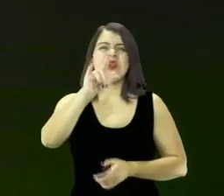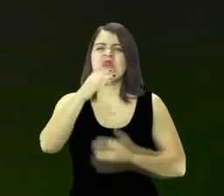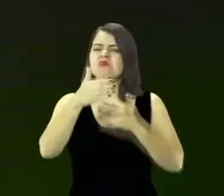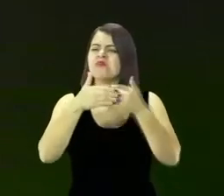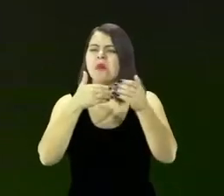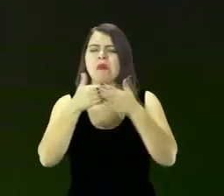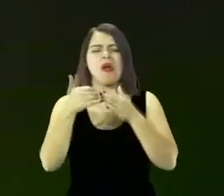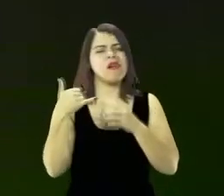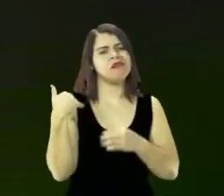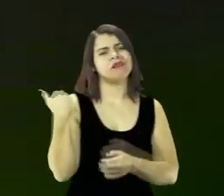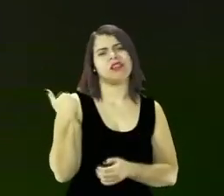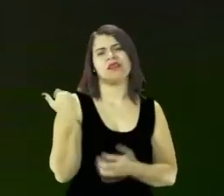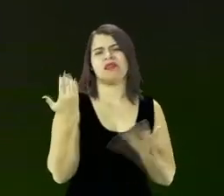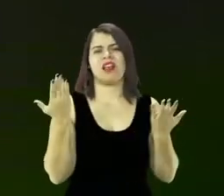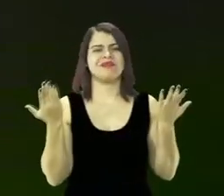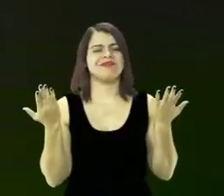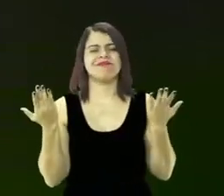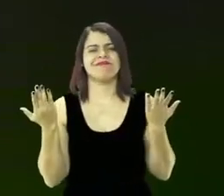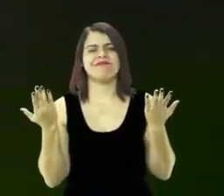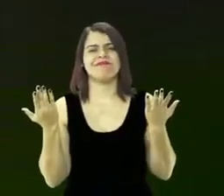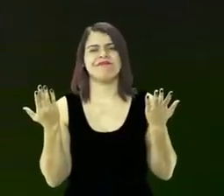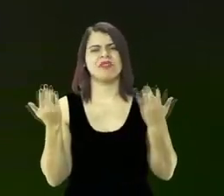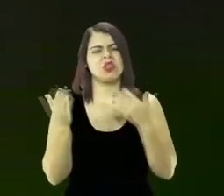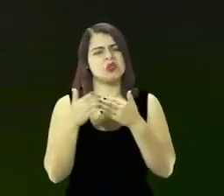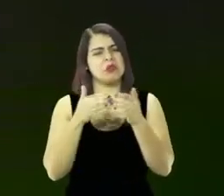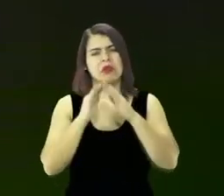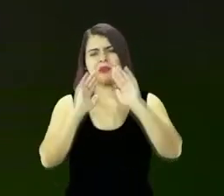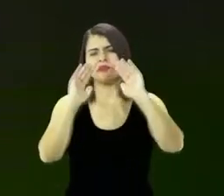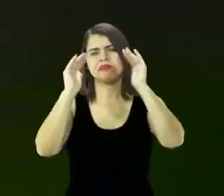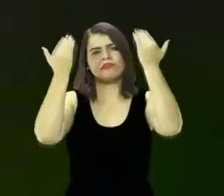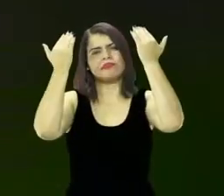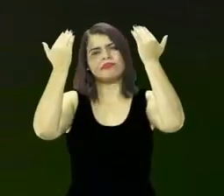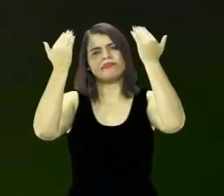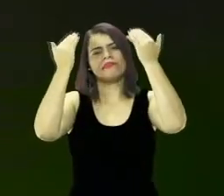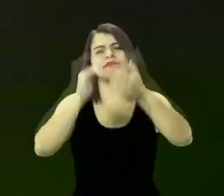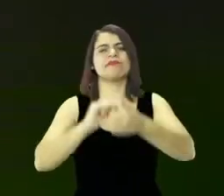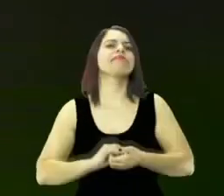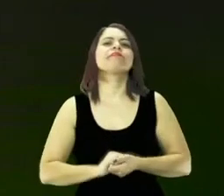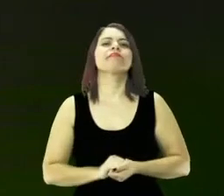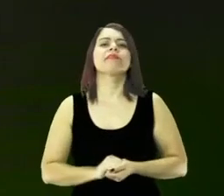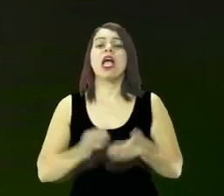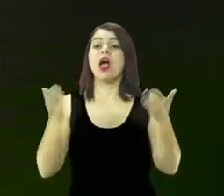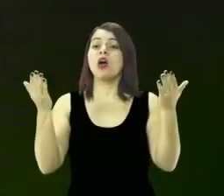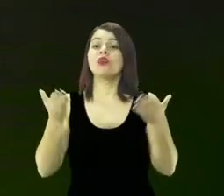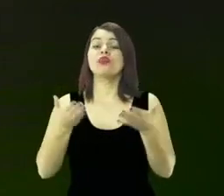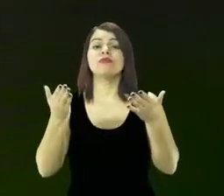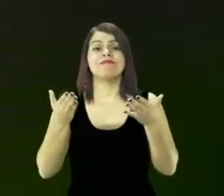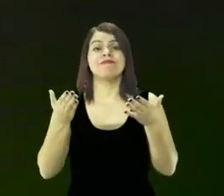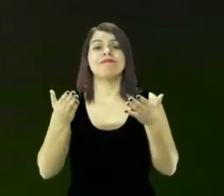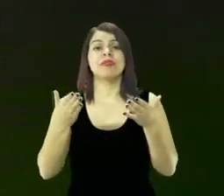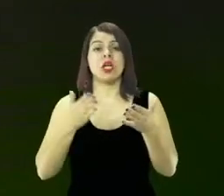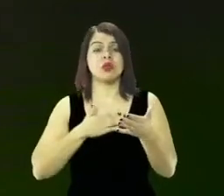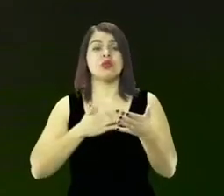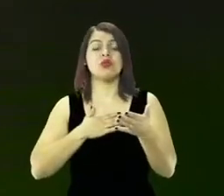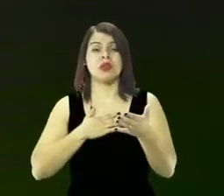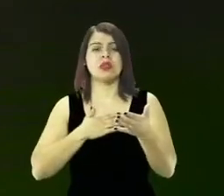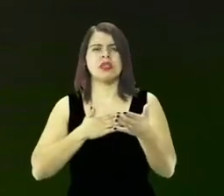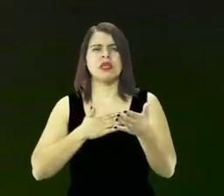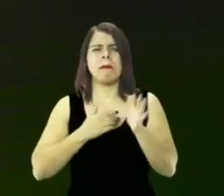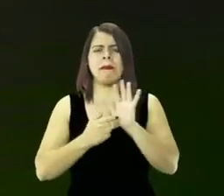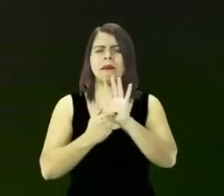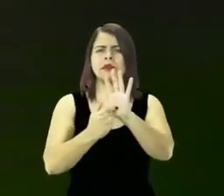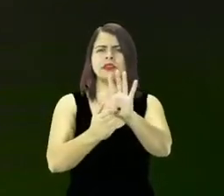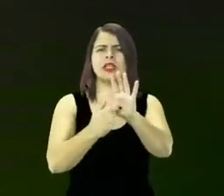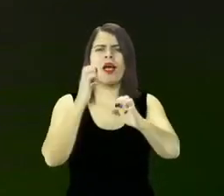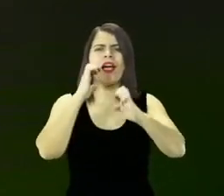idade não importa não importa o que aconteceu eu estou aqui hoje para pregar o evangelho para você evangelho significa